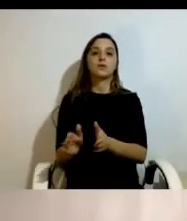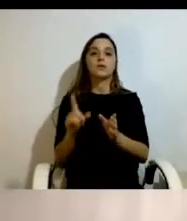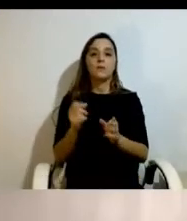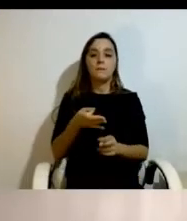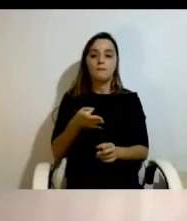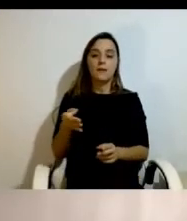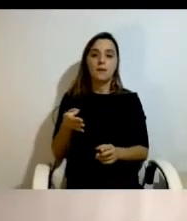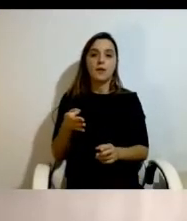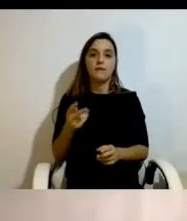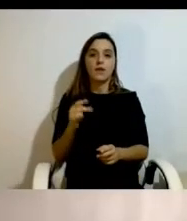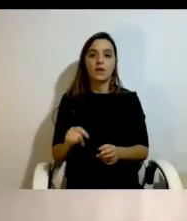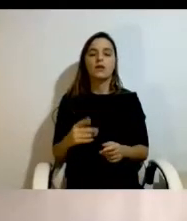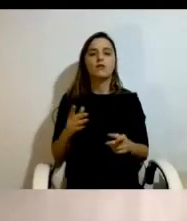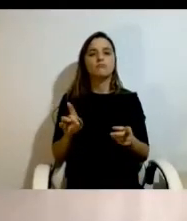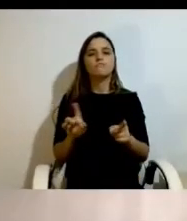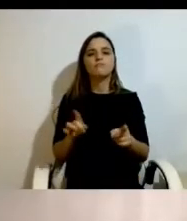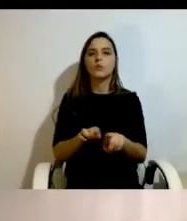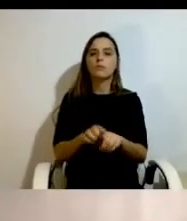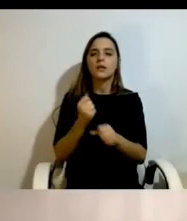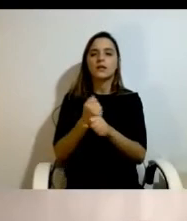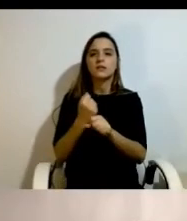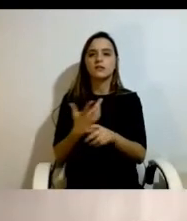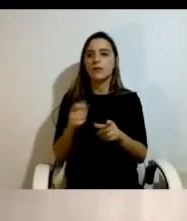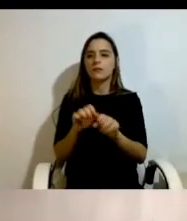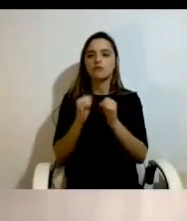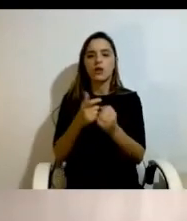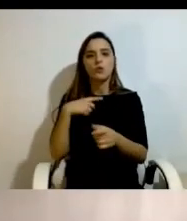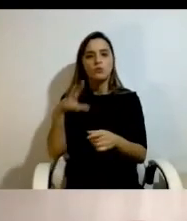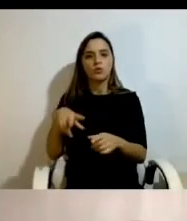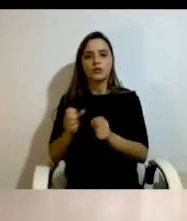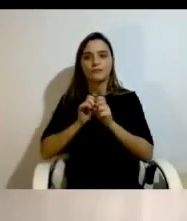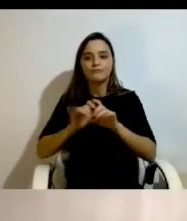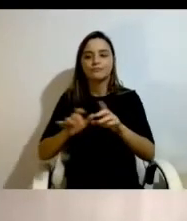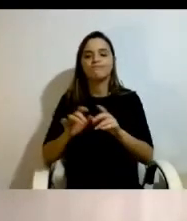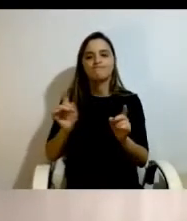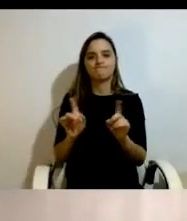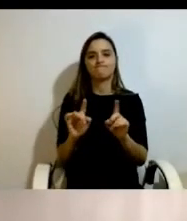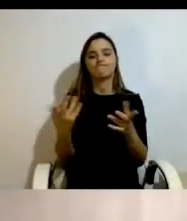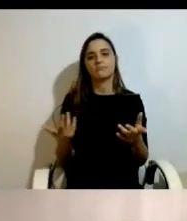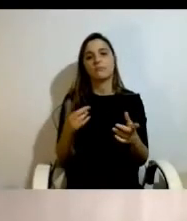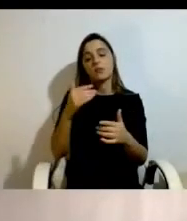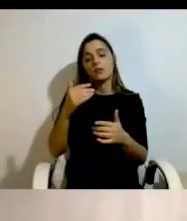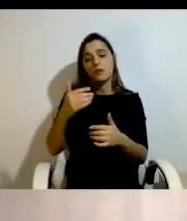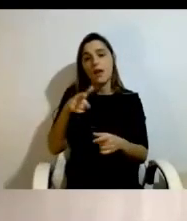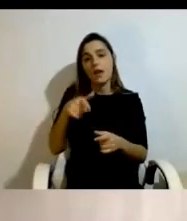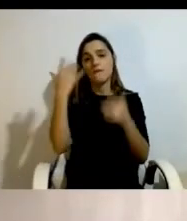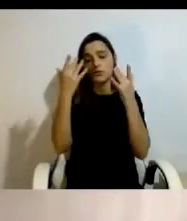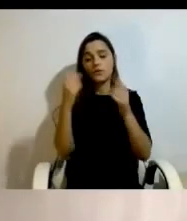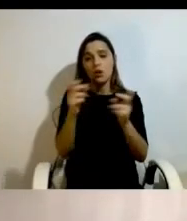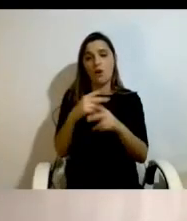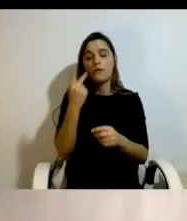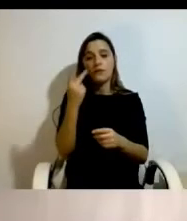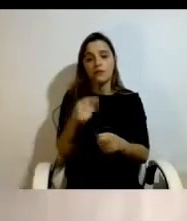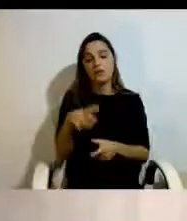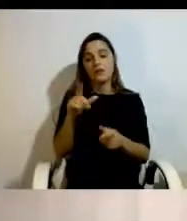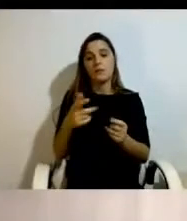prioridade da ação a difusão, junto da sociedade portuguesa, desta nova filosofia de vida e deste direito consagrado na Convenção dos Direitos das Pessoas com